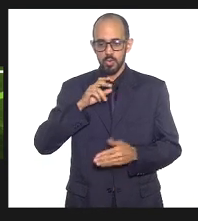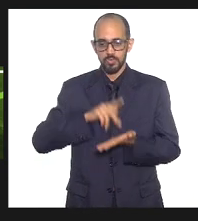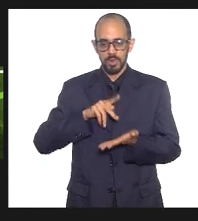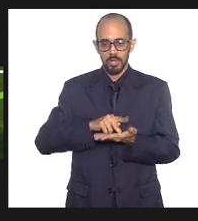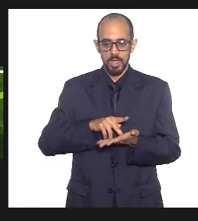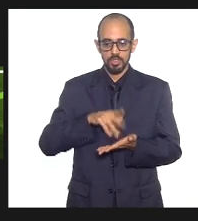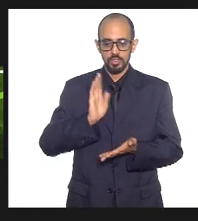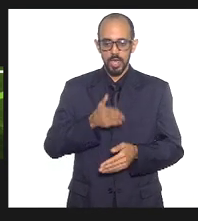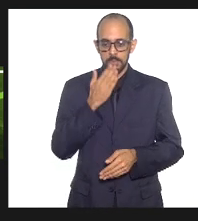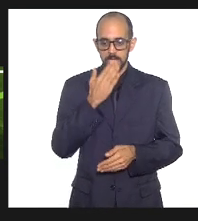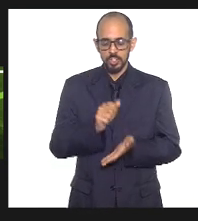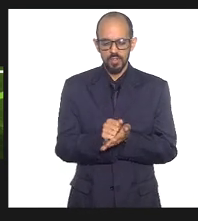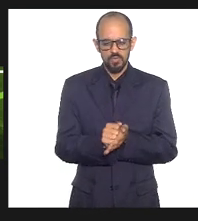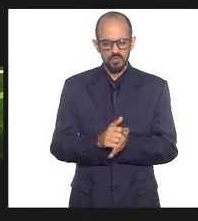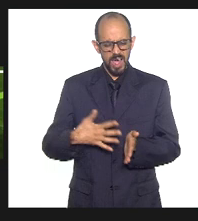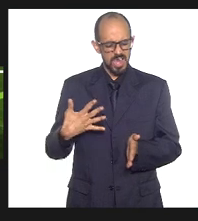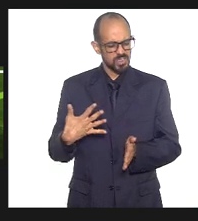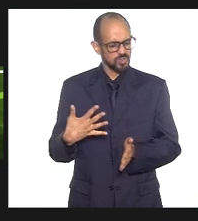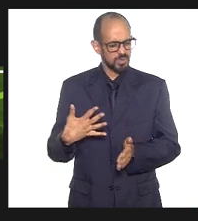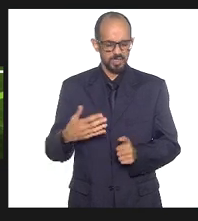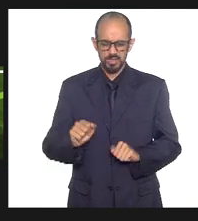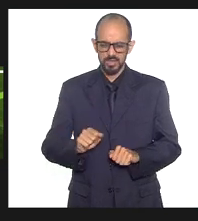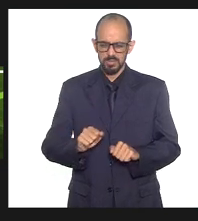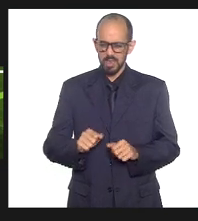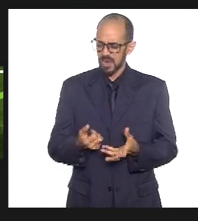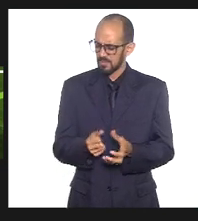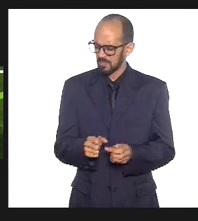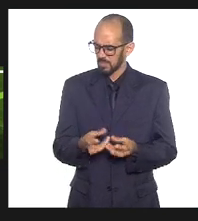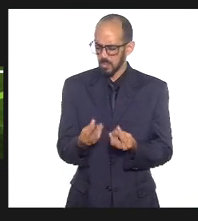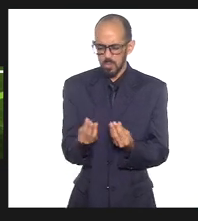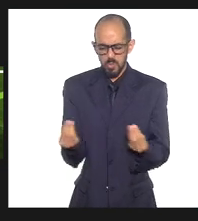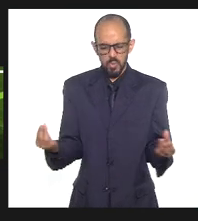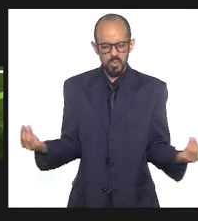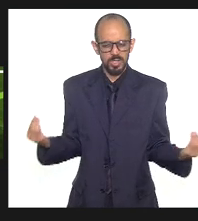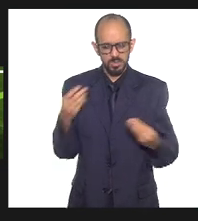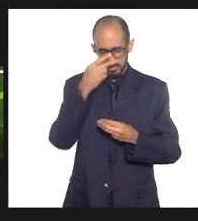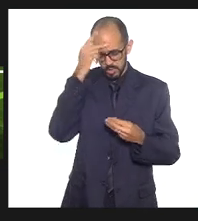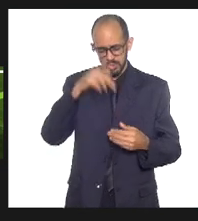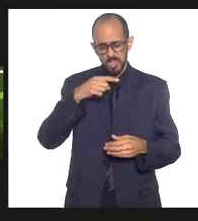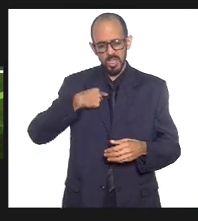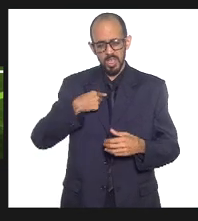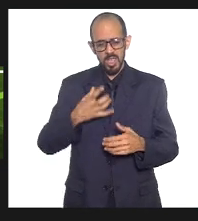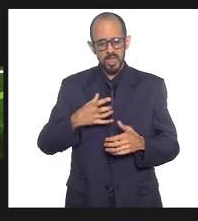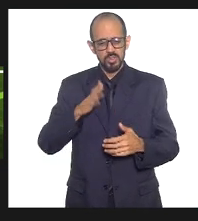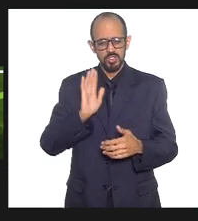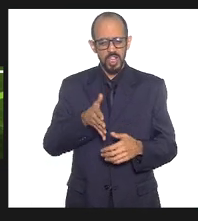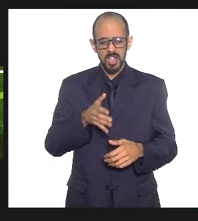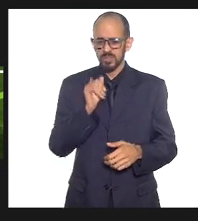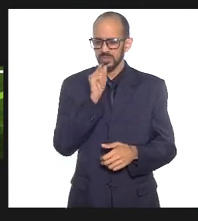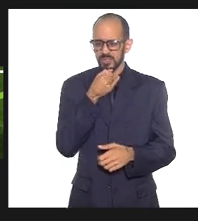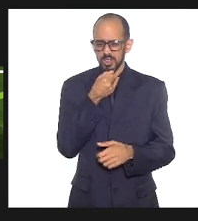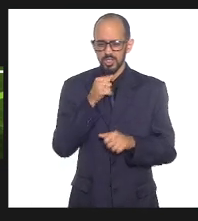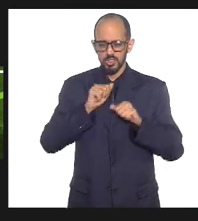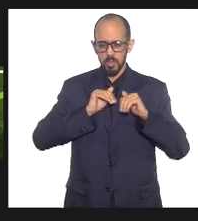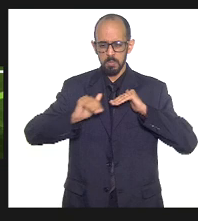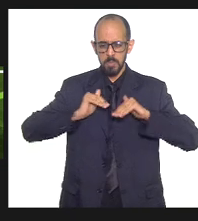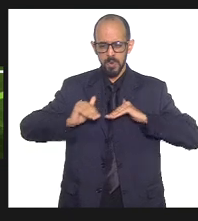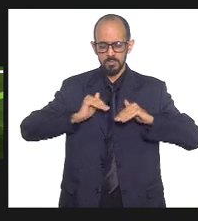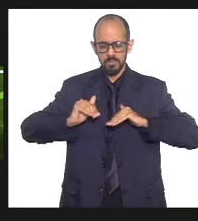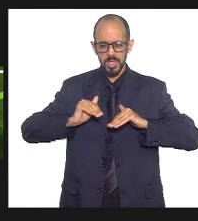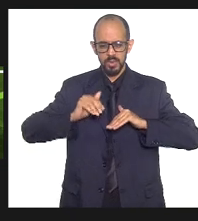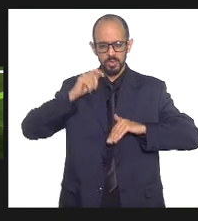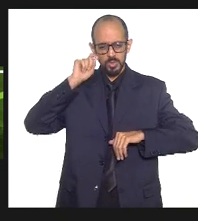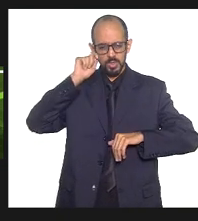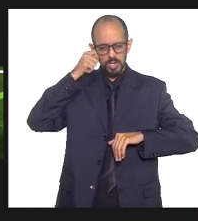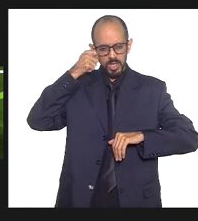pedi isso várias vezes a muitas pessoas. Inclusive, me decepcionei com o movimento negro, pedi ajuda ao movimento negro. Até hoje, o movimento negro não se posicionou.